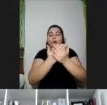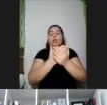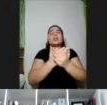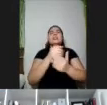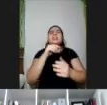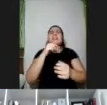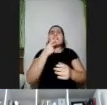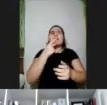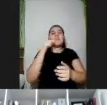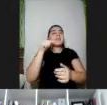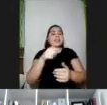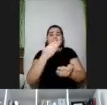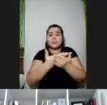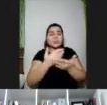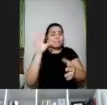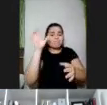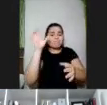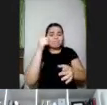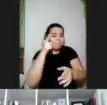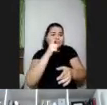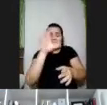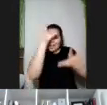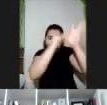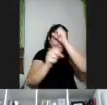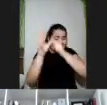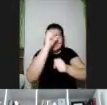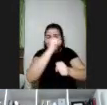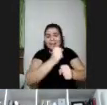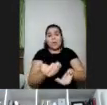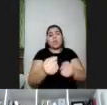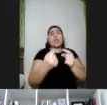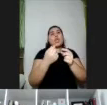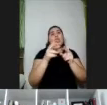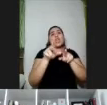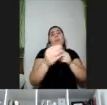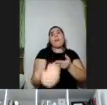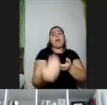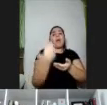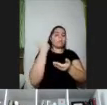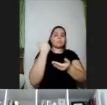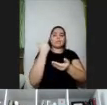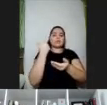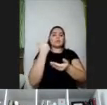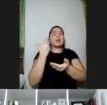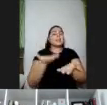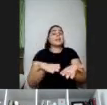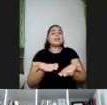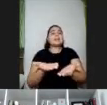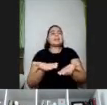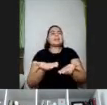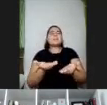estudantes não aprendem mais da forma como a gente imaginava que seria possível ensinar e que